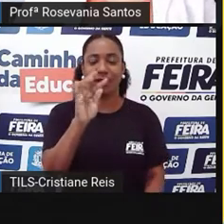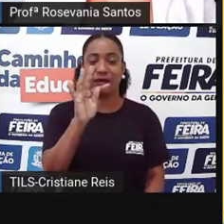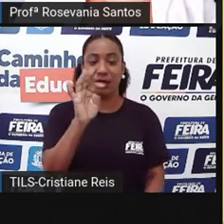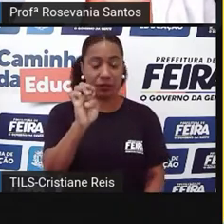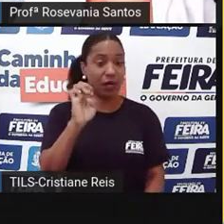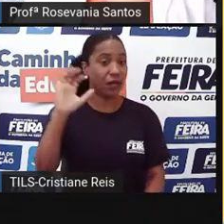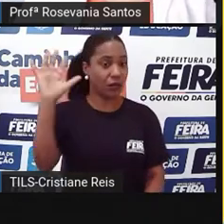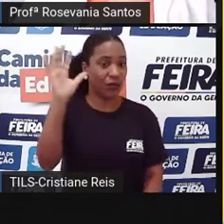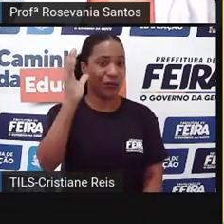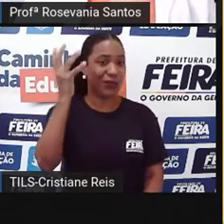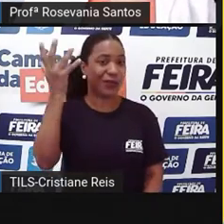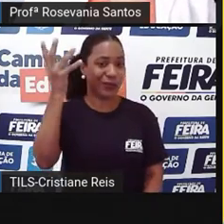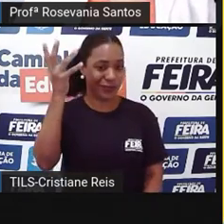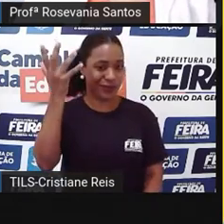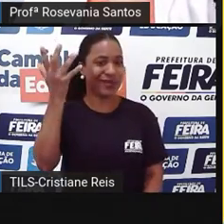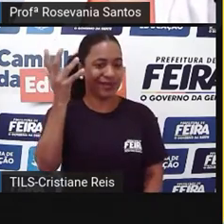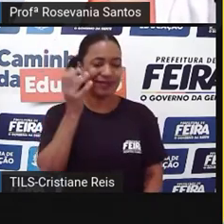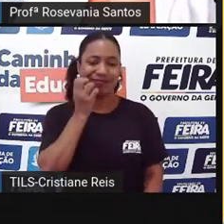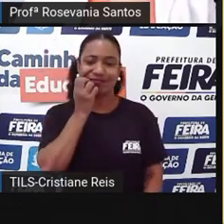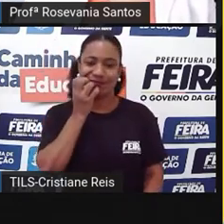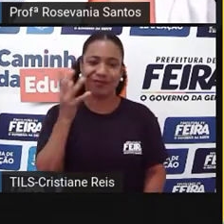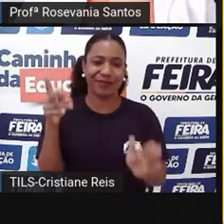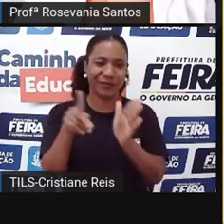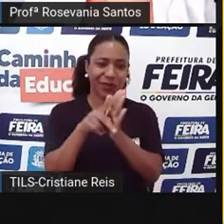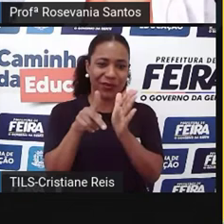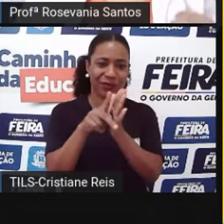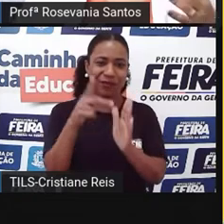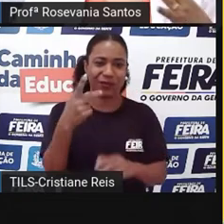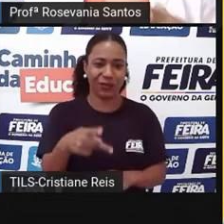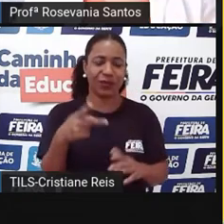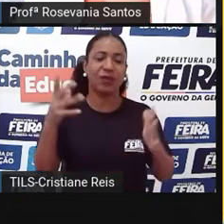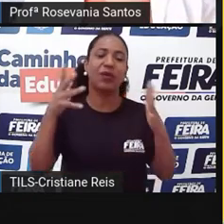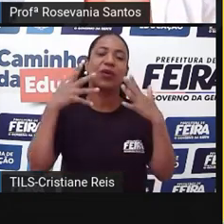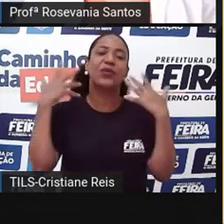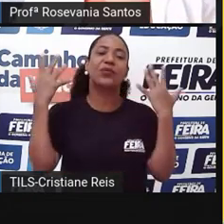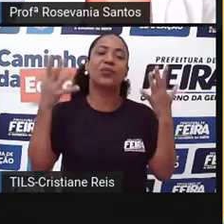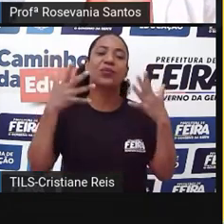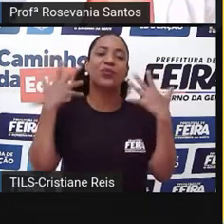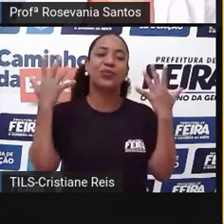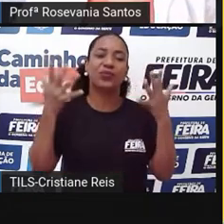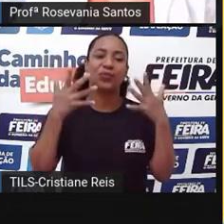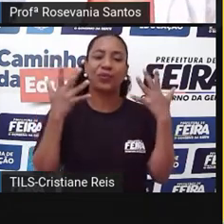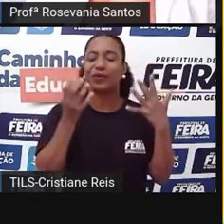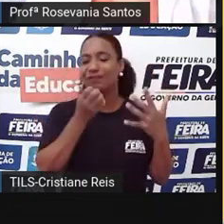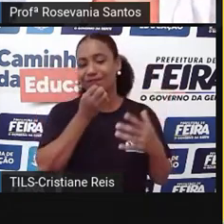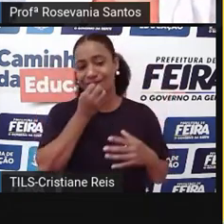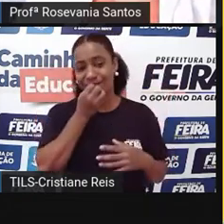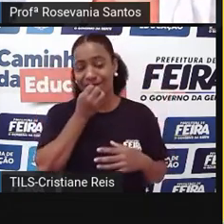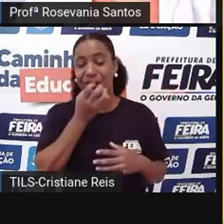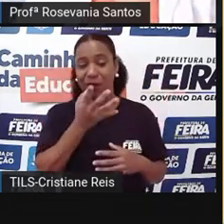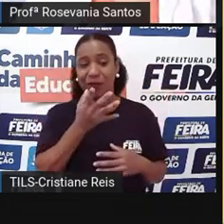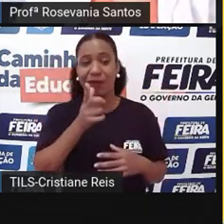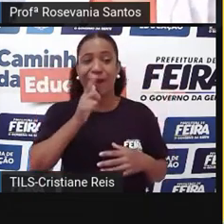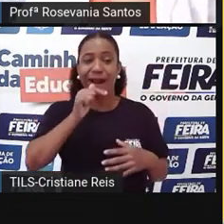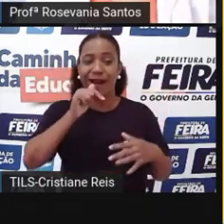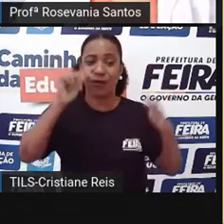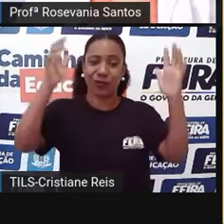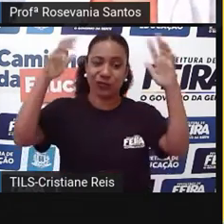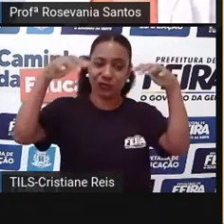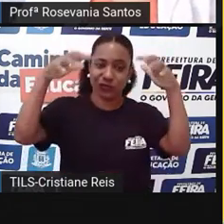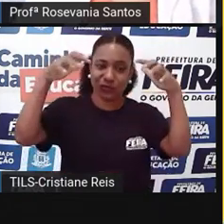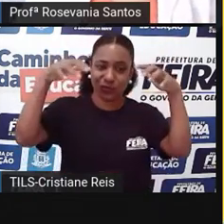específico, que vai variando desde climas com a quantidade maior de água, né,